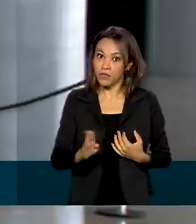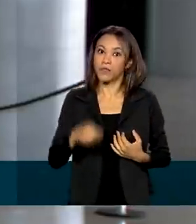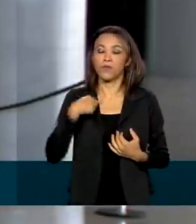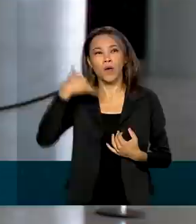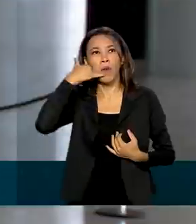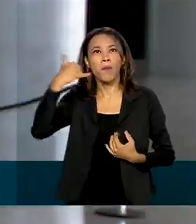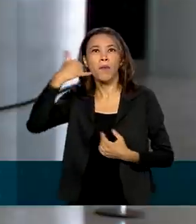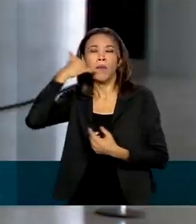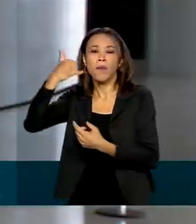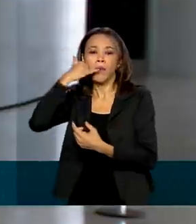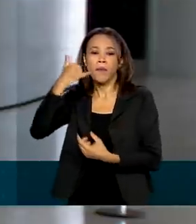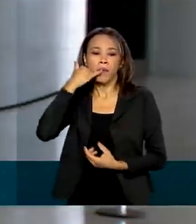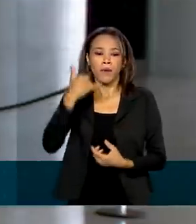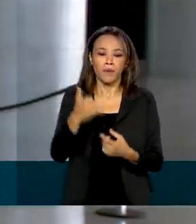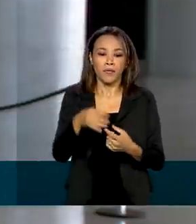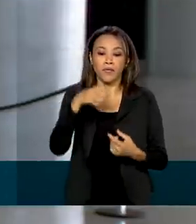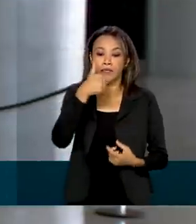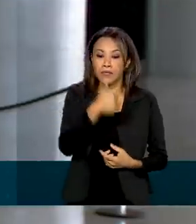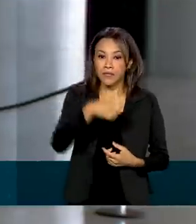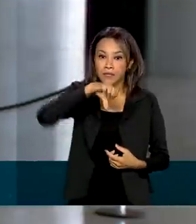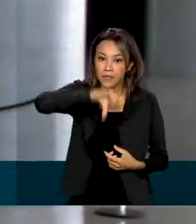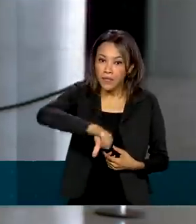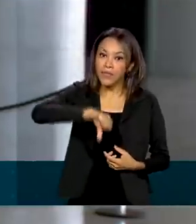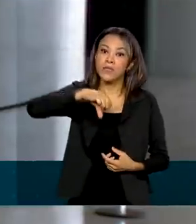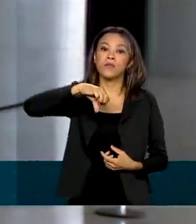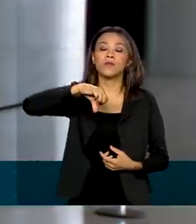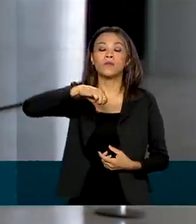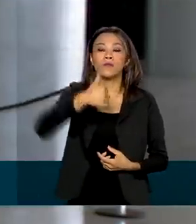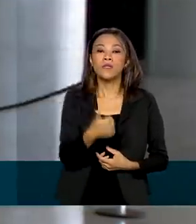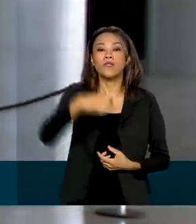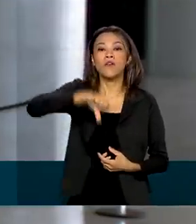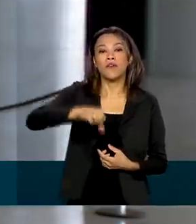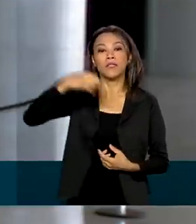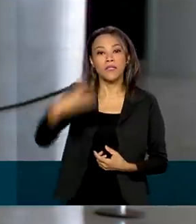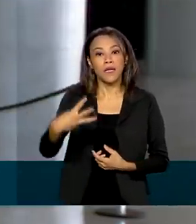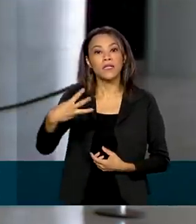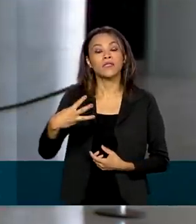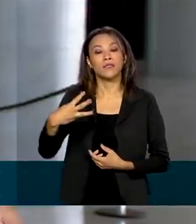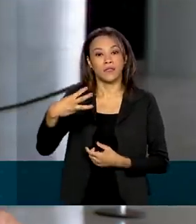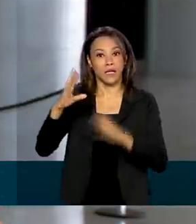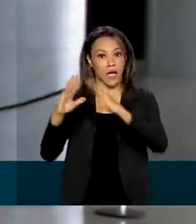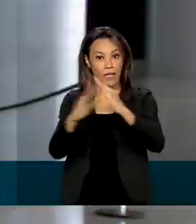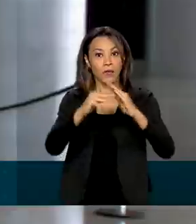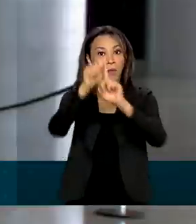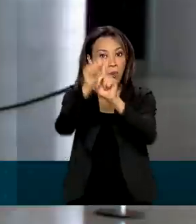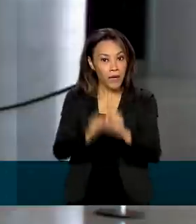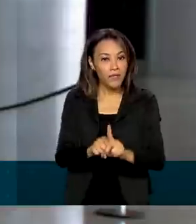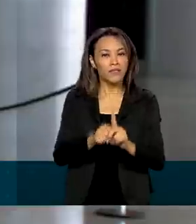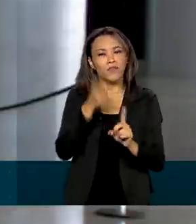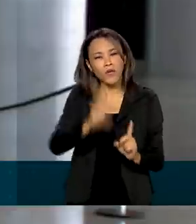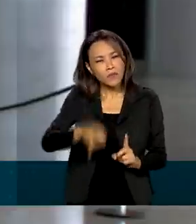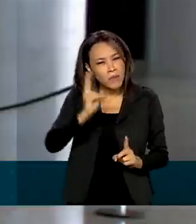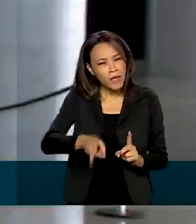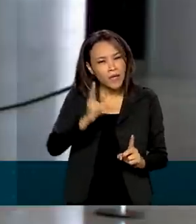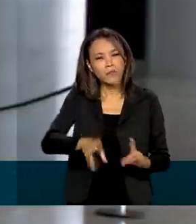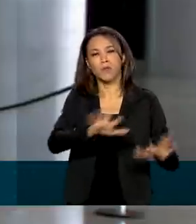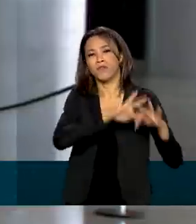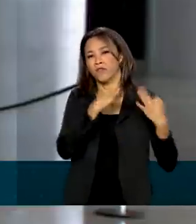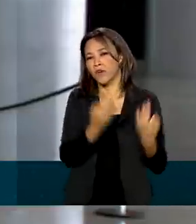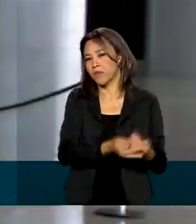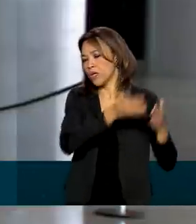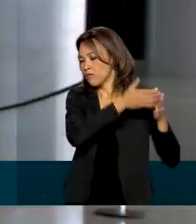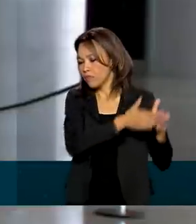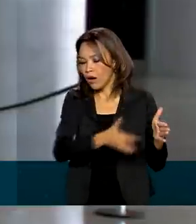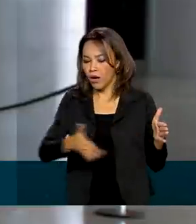telefone, cerca de 193 mil domicílios por mês e as famílias foram as mesmas até o final. A pesquisa,